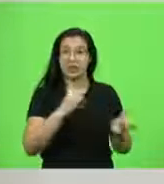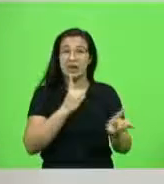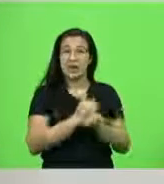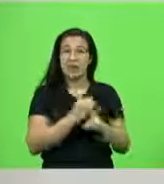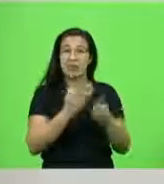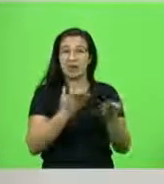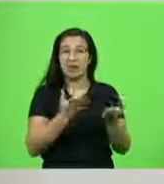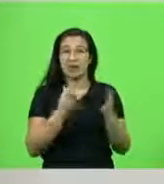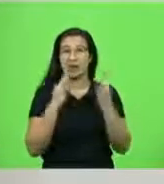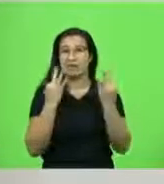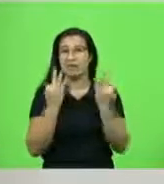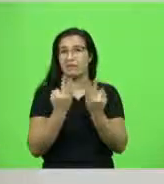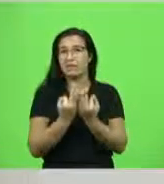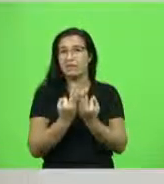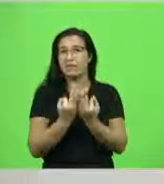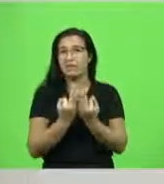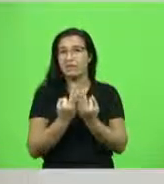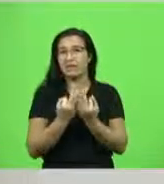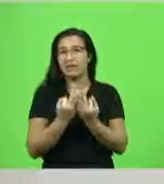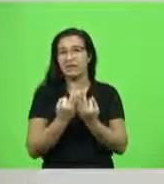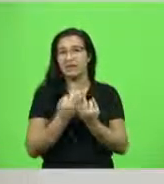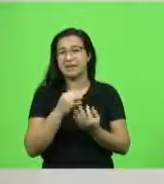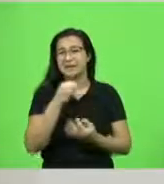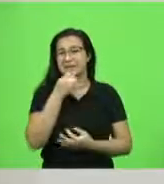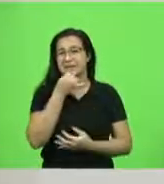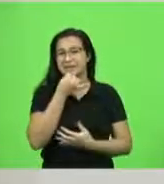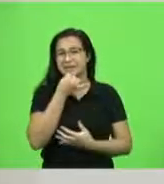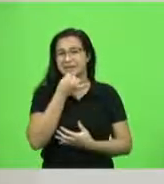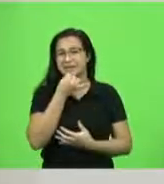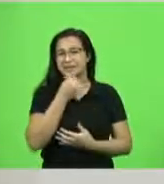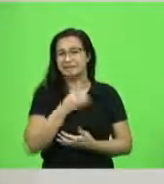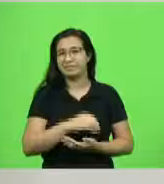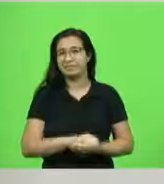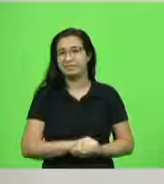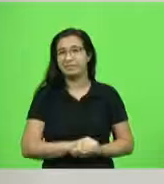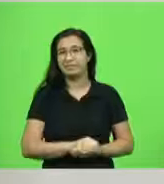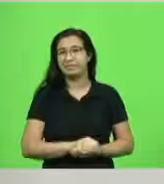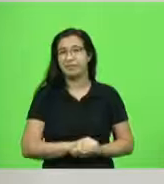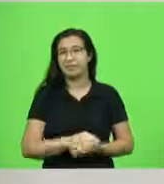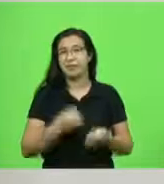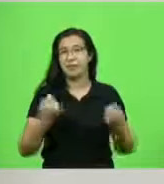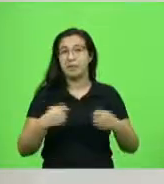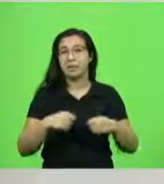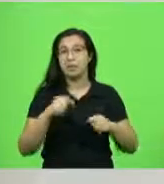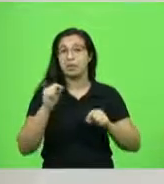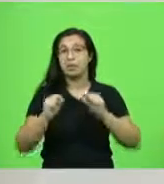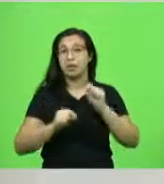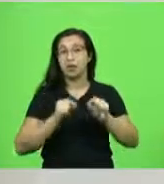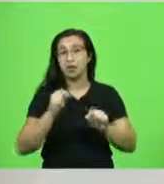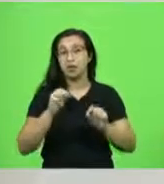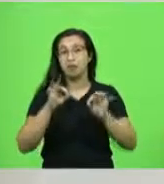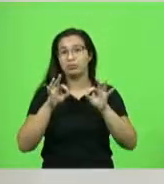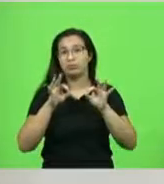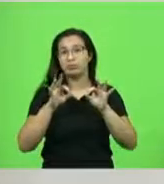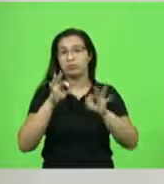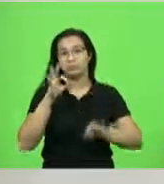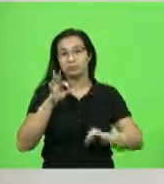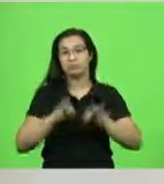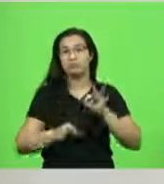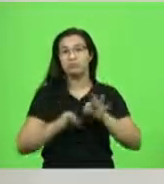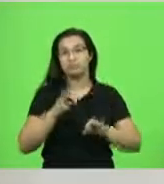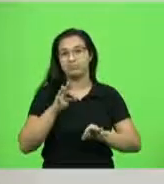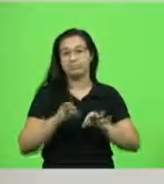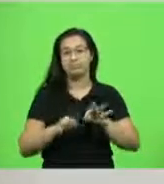dilacerada. Então, senhor presidente, o que nós precisamos que ocorra é justiça, que o Estado se faça mais